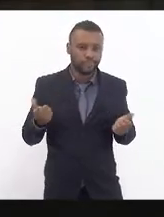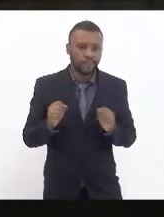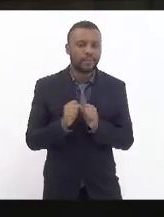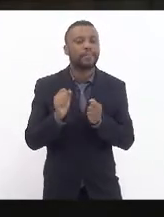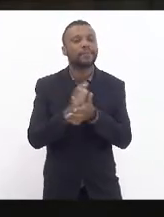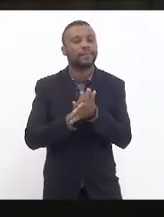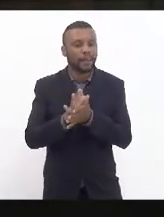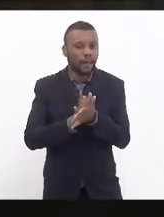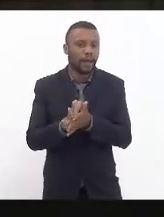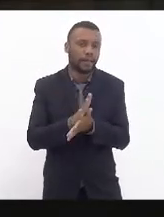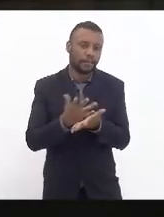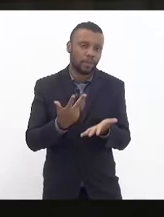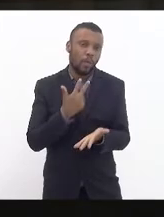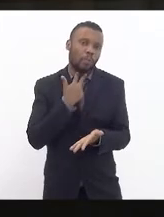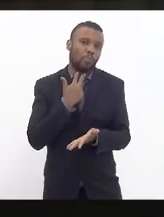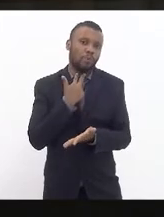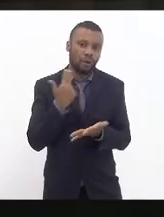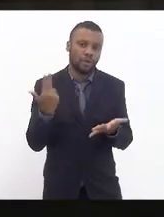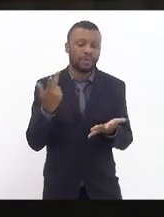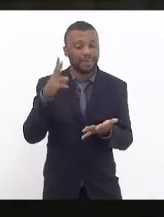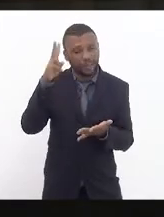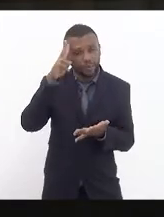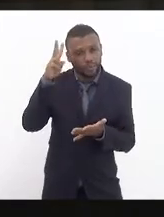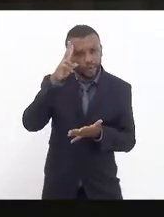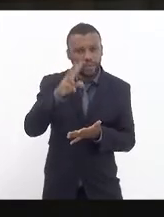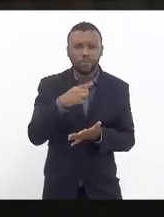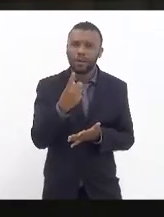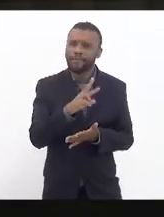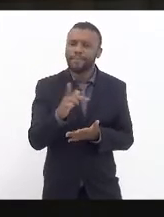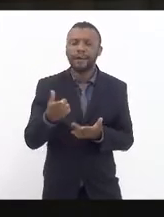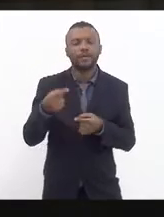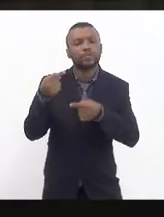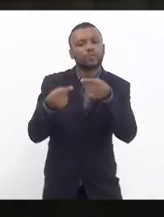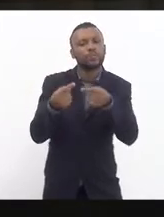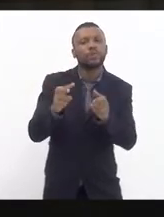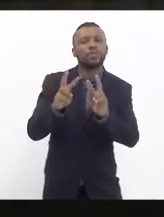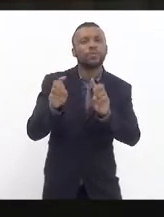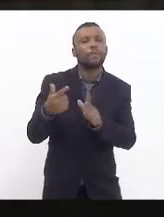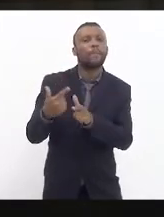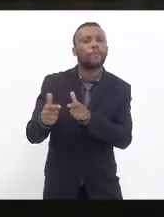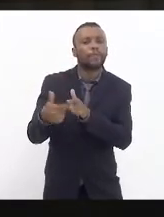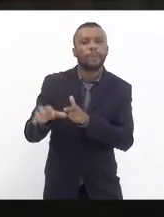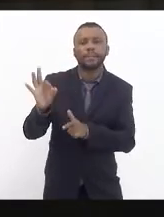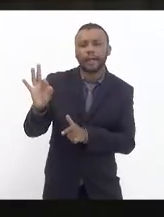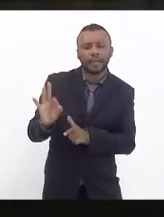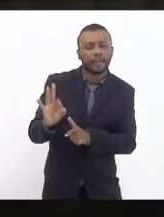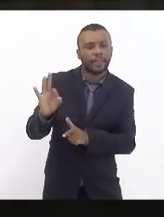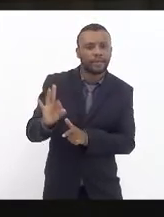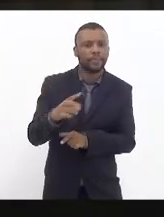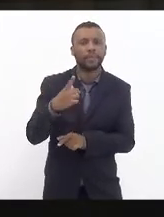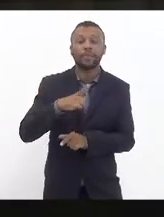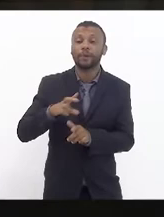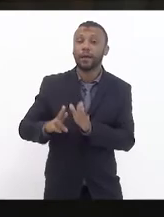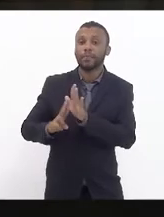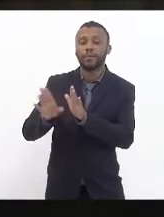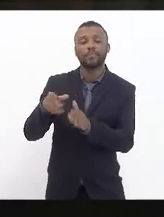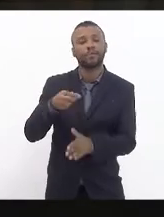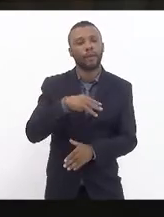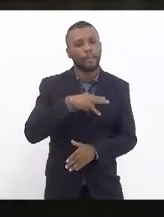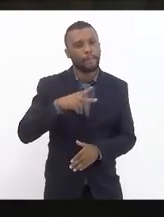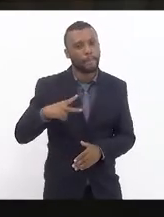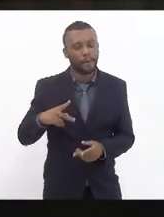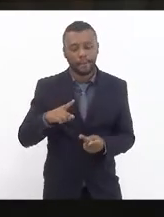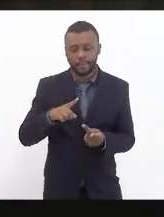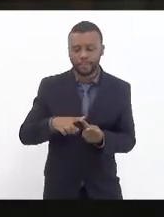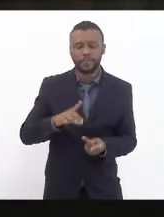quinta é importante segunda-feira nós vamos estar discutindo ainda a questão da tarifa nós estamos tendo aqui a representação do Ministério Público da Defensoria